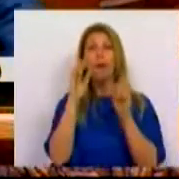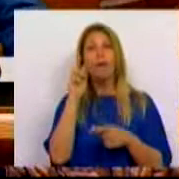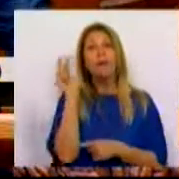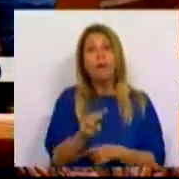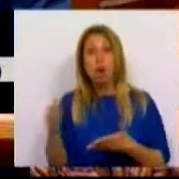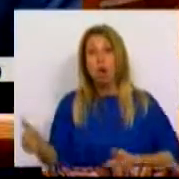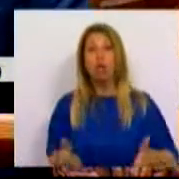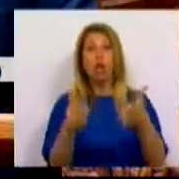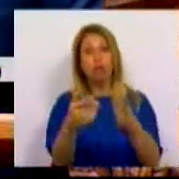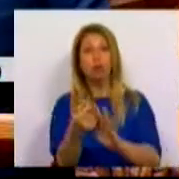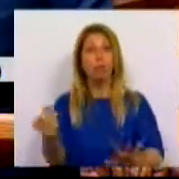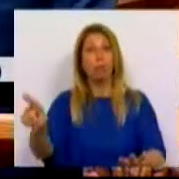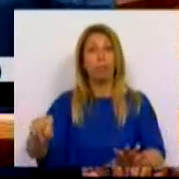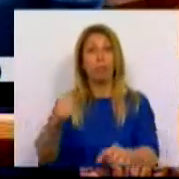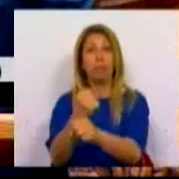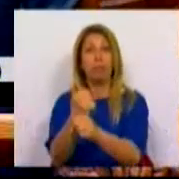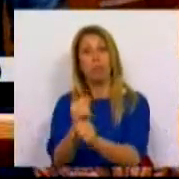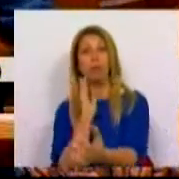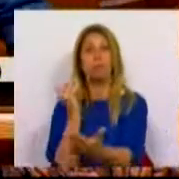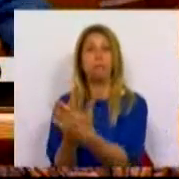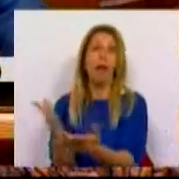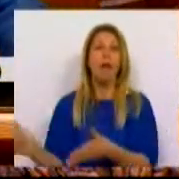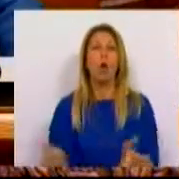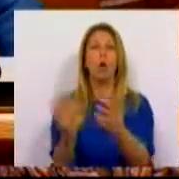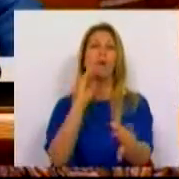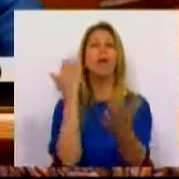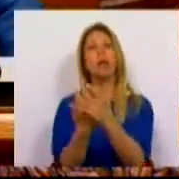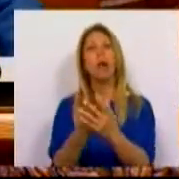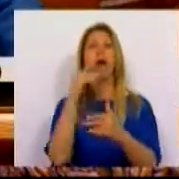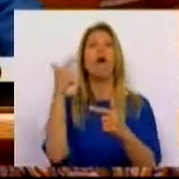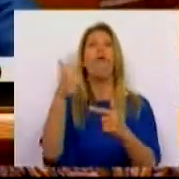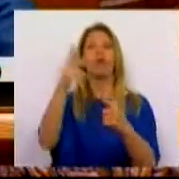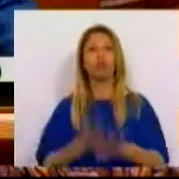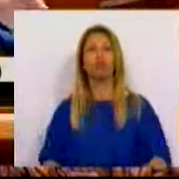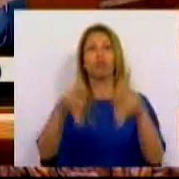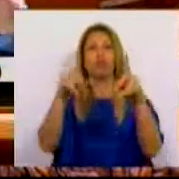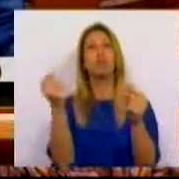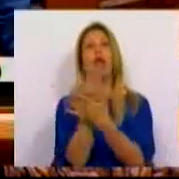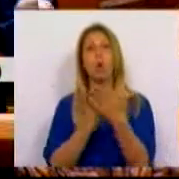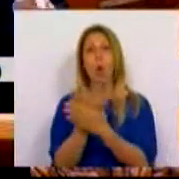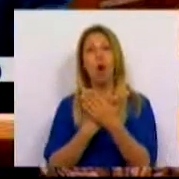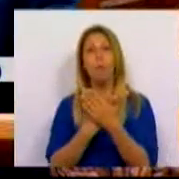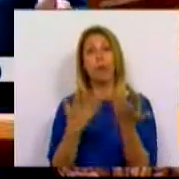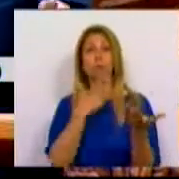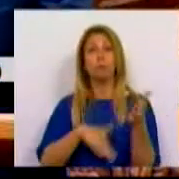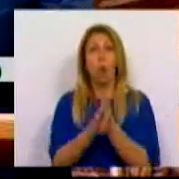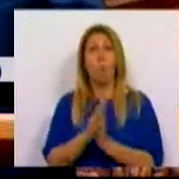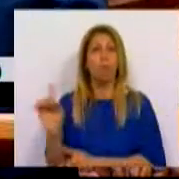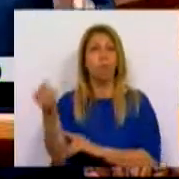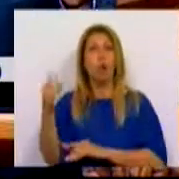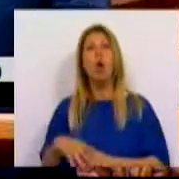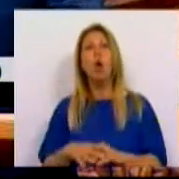em que o embaratecimento do trabalho é um caminho para um prometido Eldorado de crescimento económico, que deita fora a aposta nas